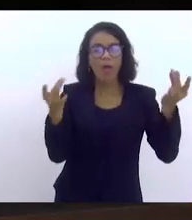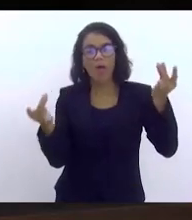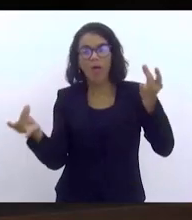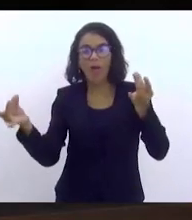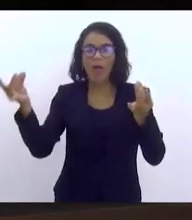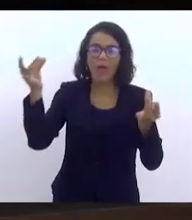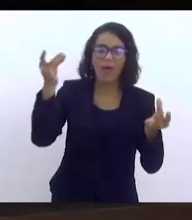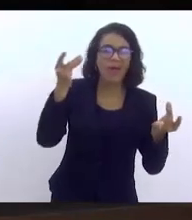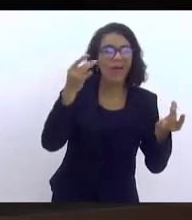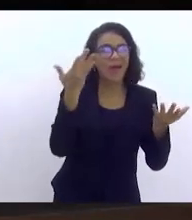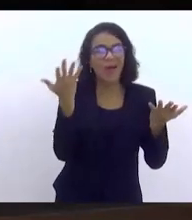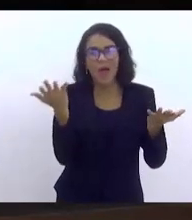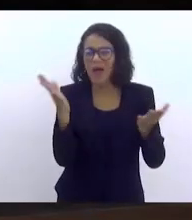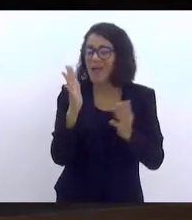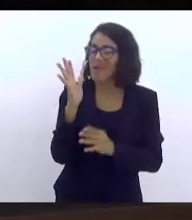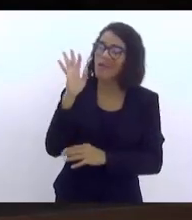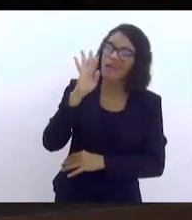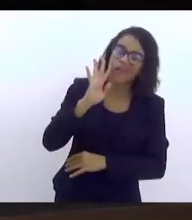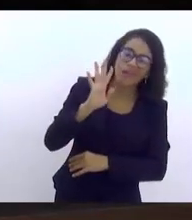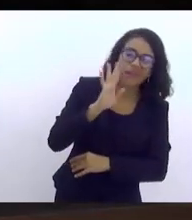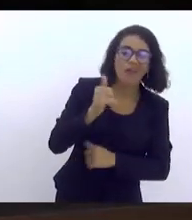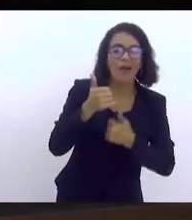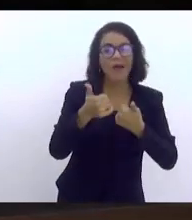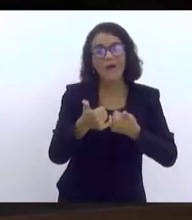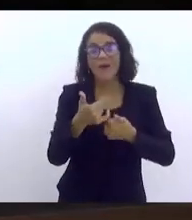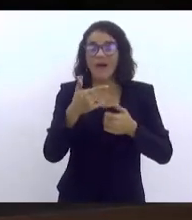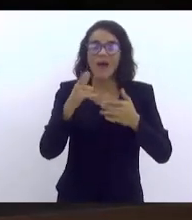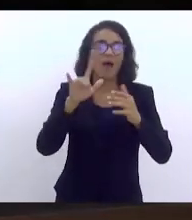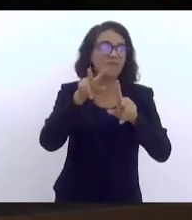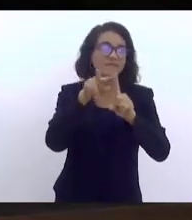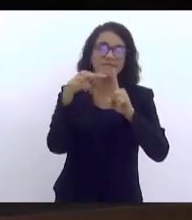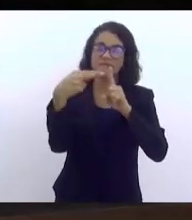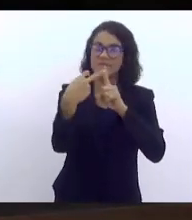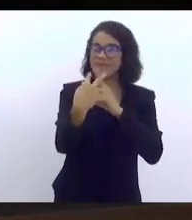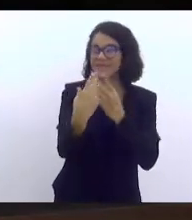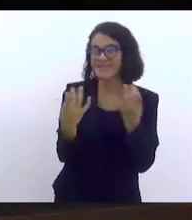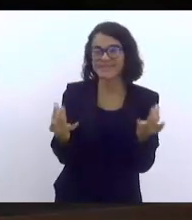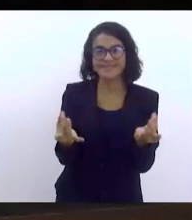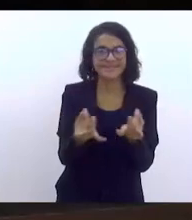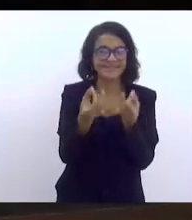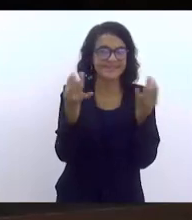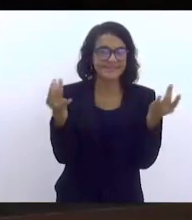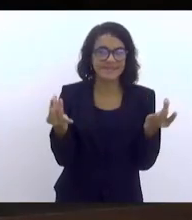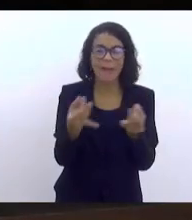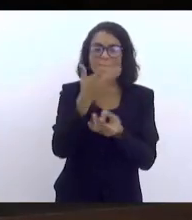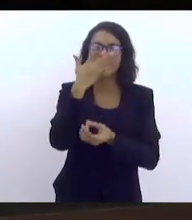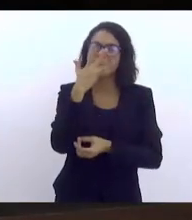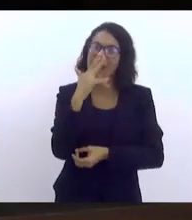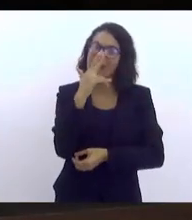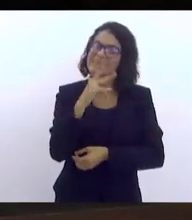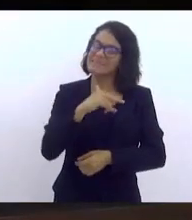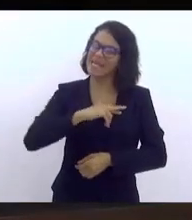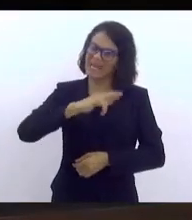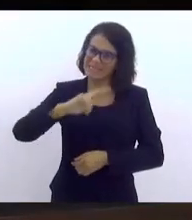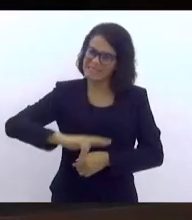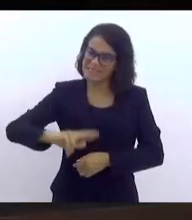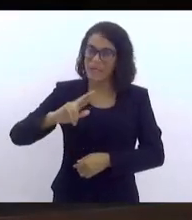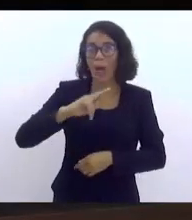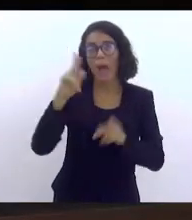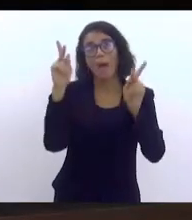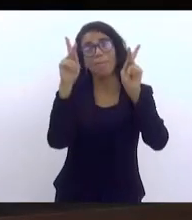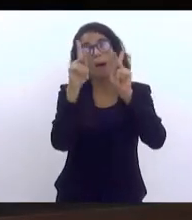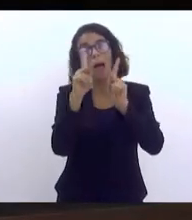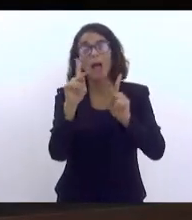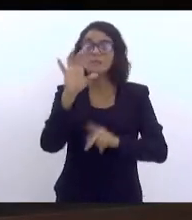de algo que é assim, que bacana, que idílico. Ou então tem gente que tem uma leitura meio religiosa. A paz,